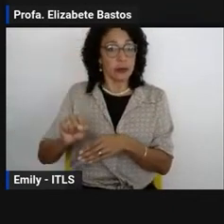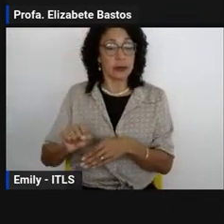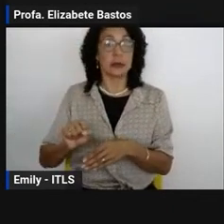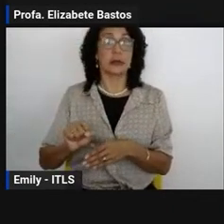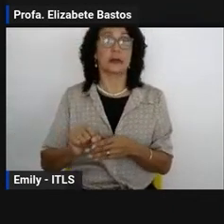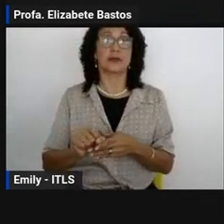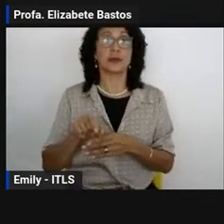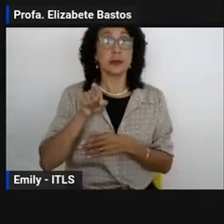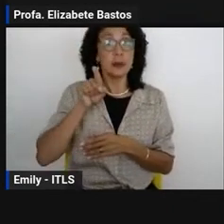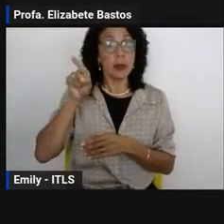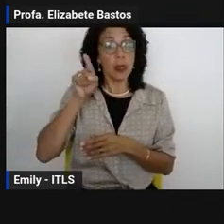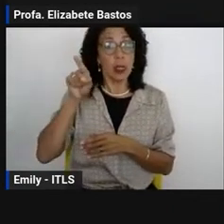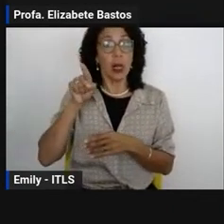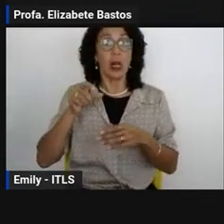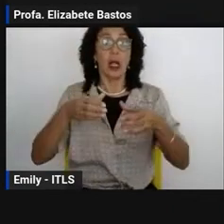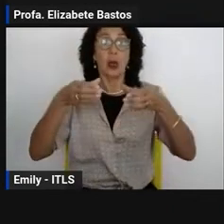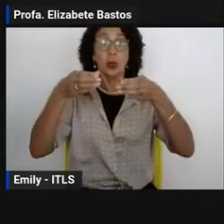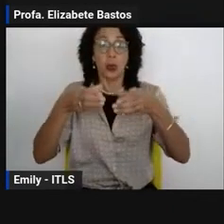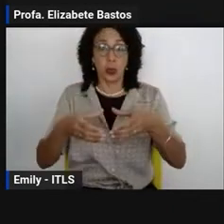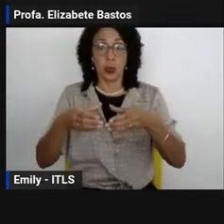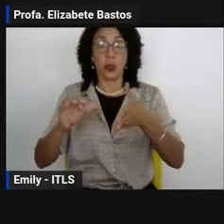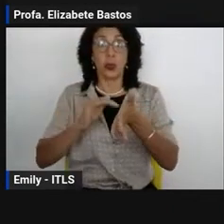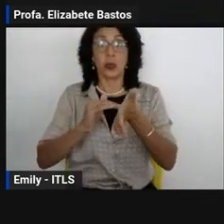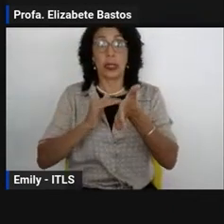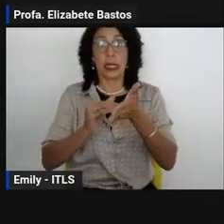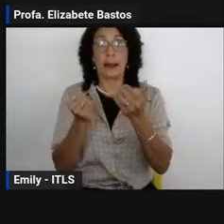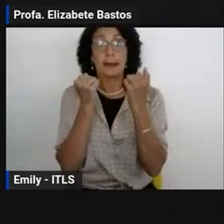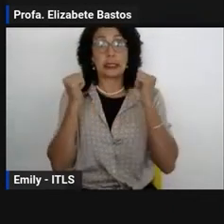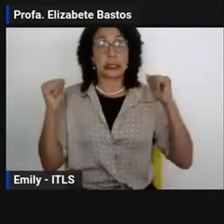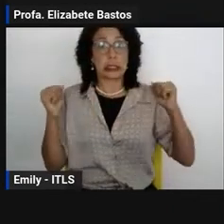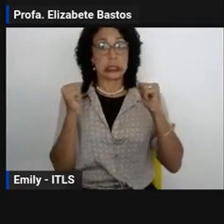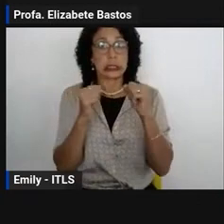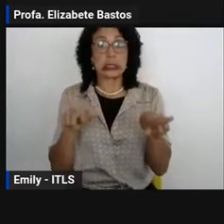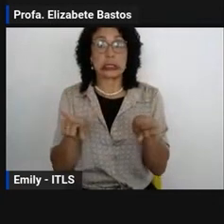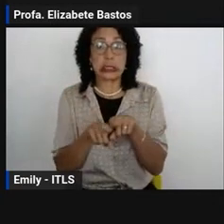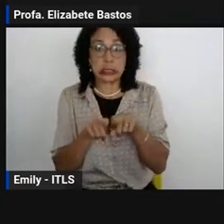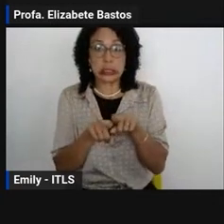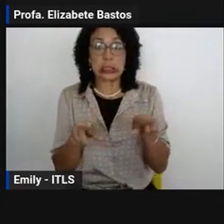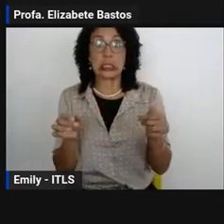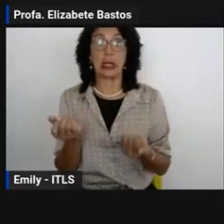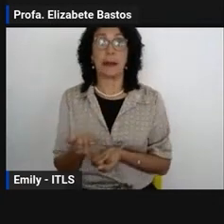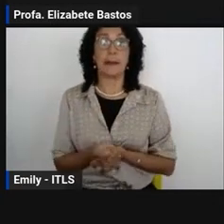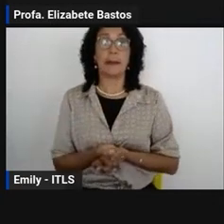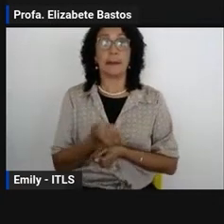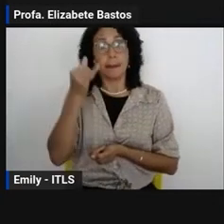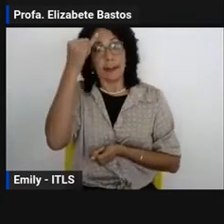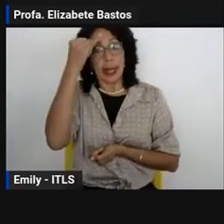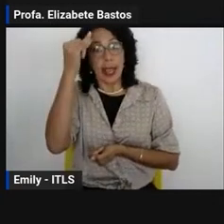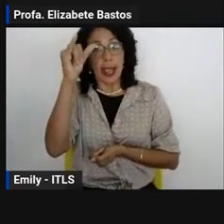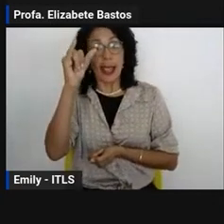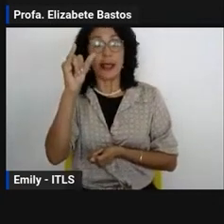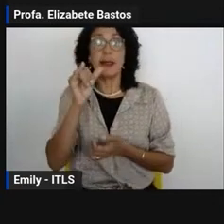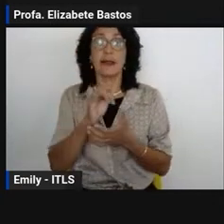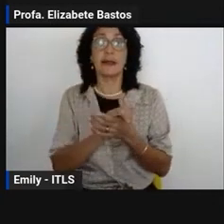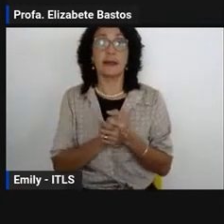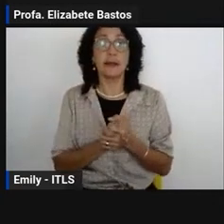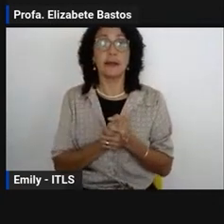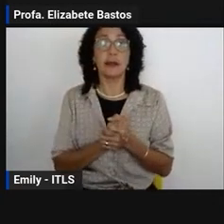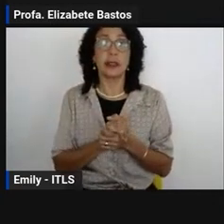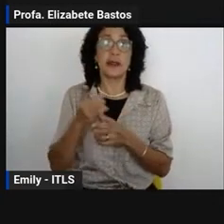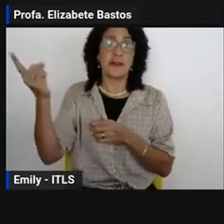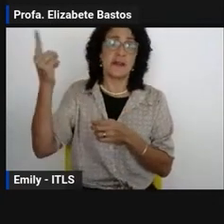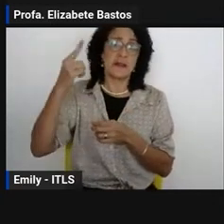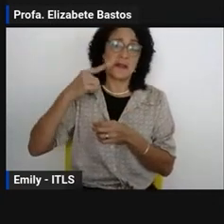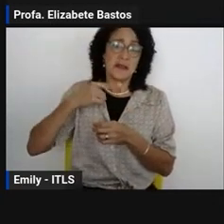de recepção desses estudantes. Entendendo que migrar é sempre complicado, primeiro porque nem sempre ou